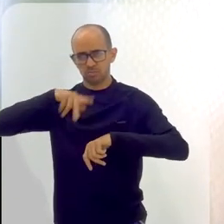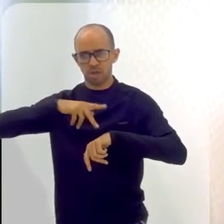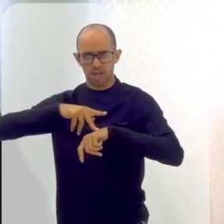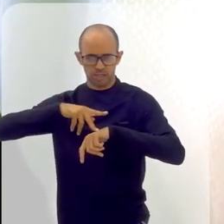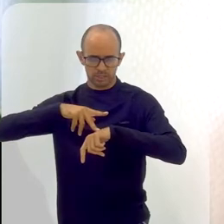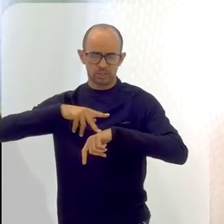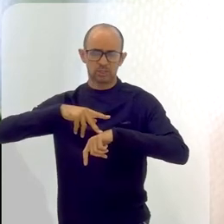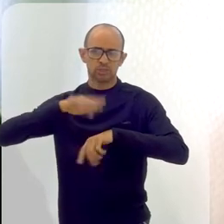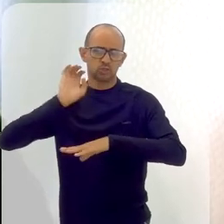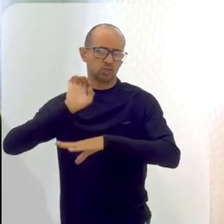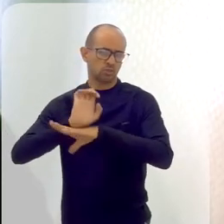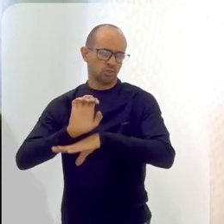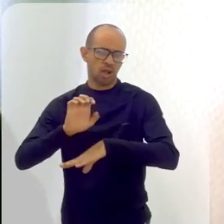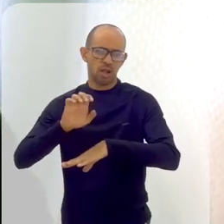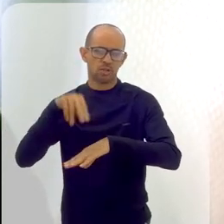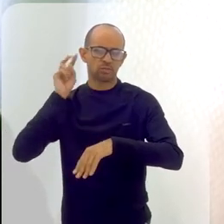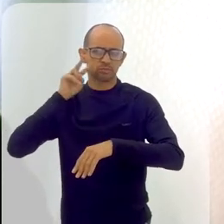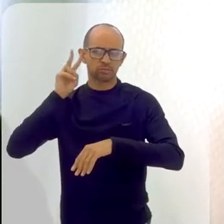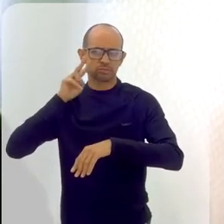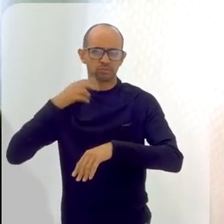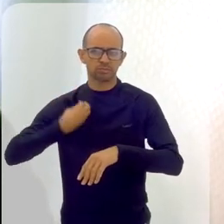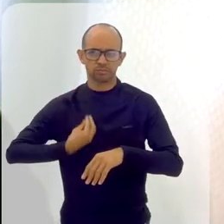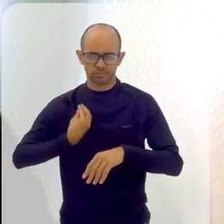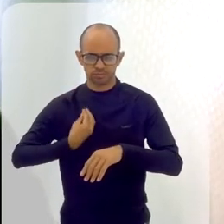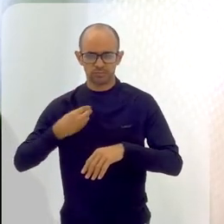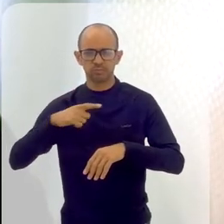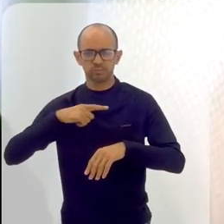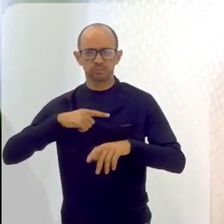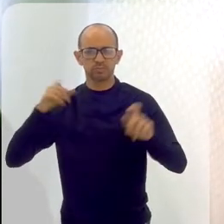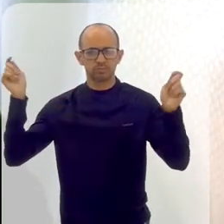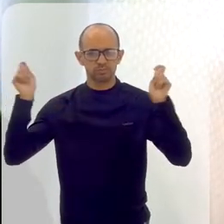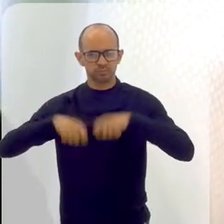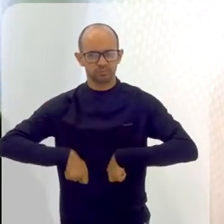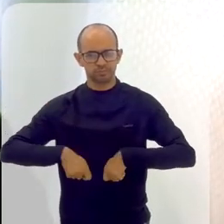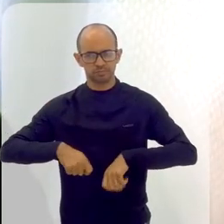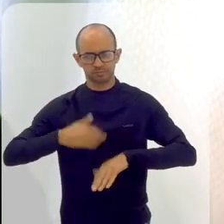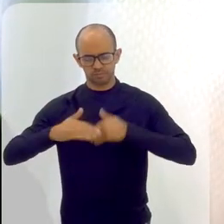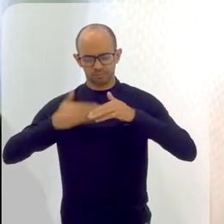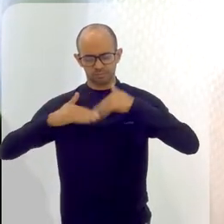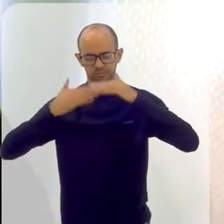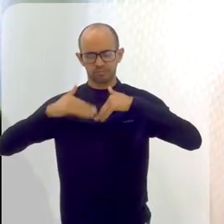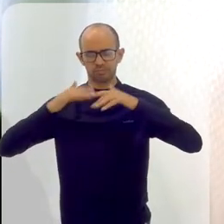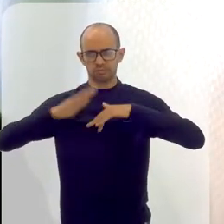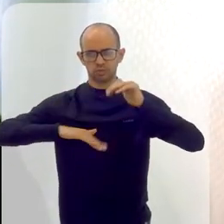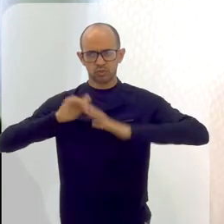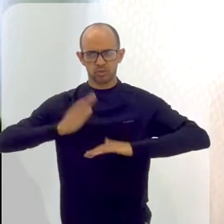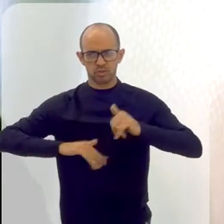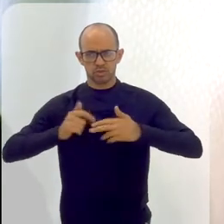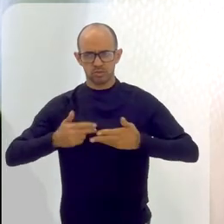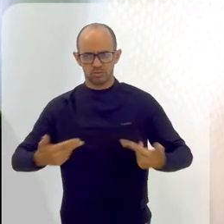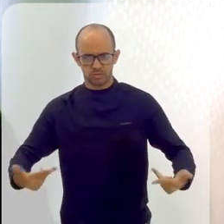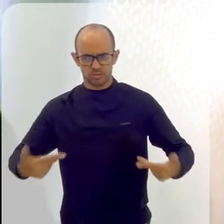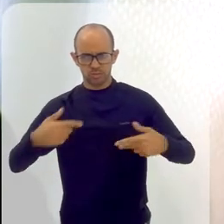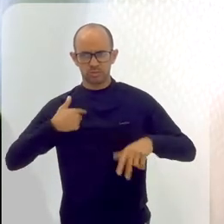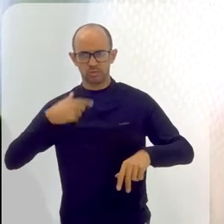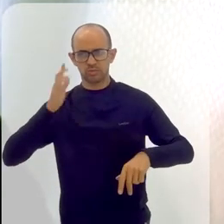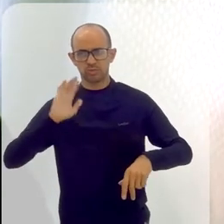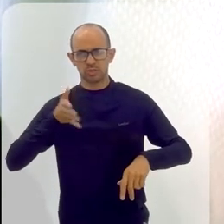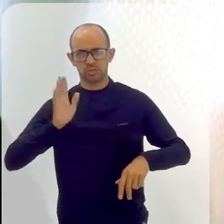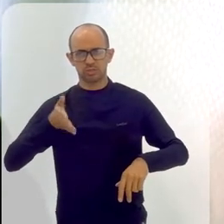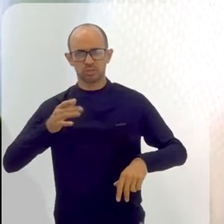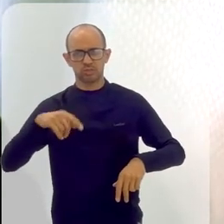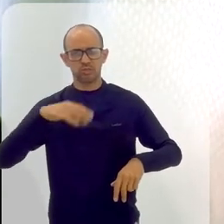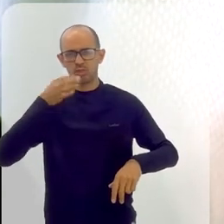idade, independente do seu histórico de vida, ele tem uma potencialidade enorme para expressar qualquer coisa. Eu já tive